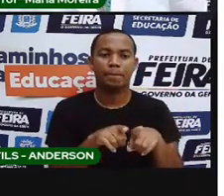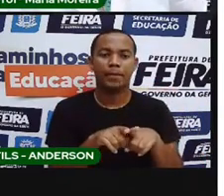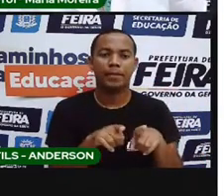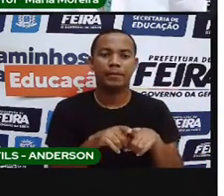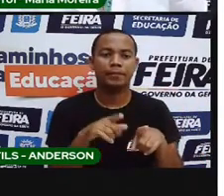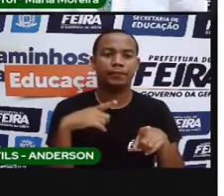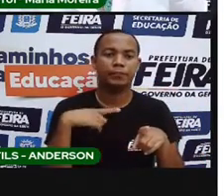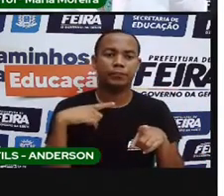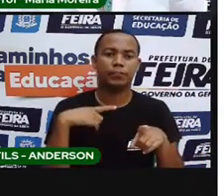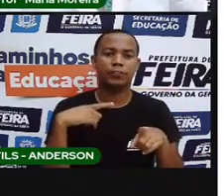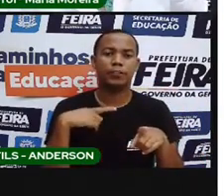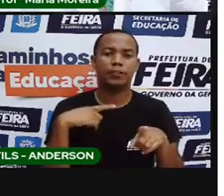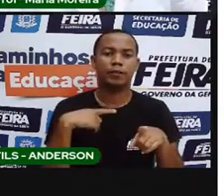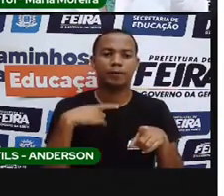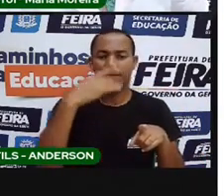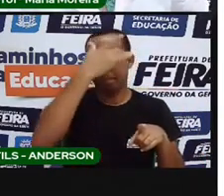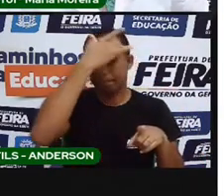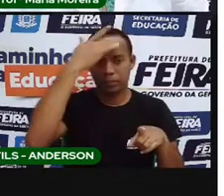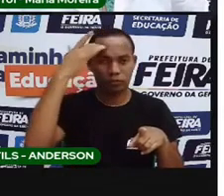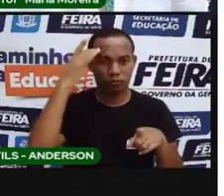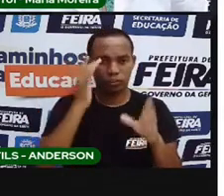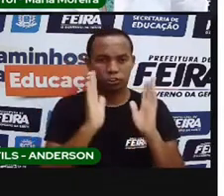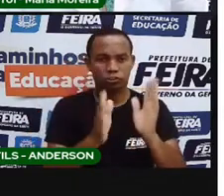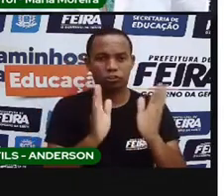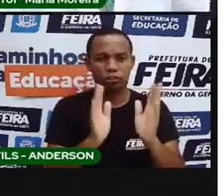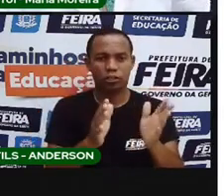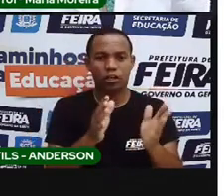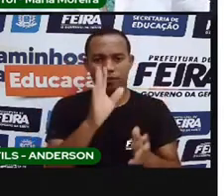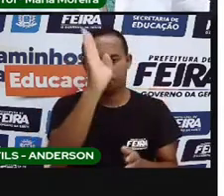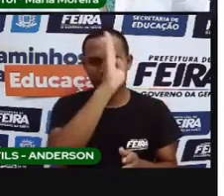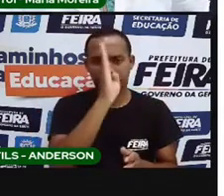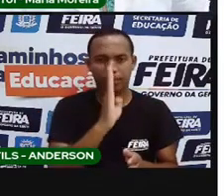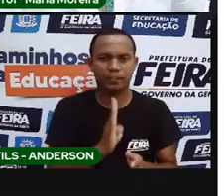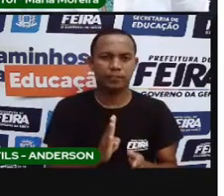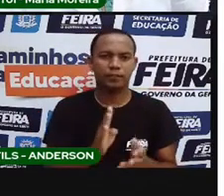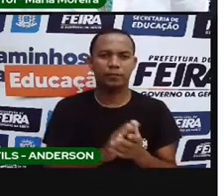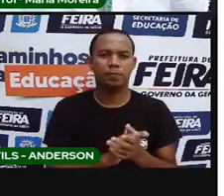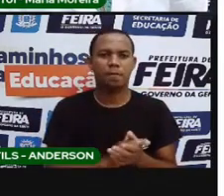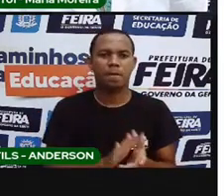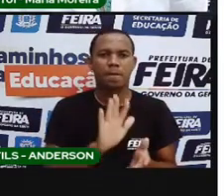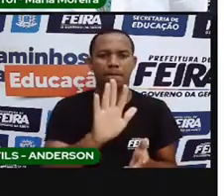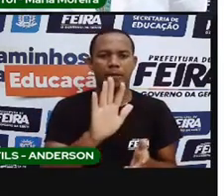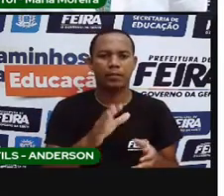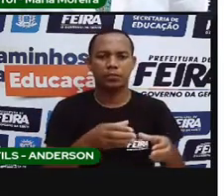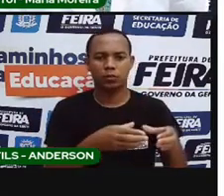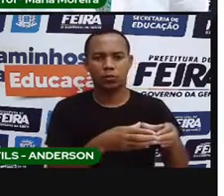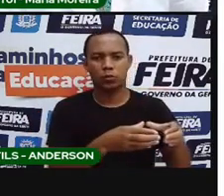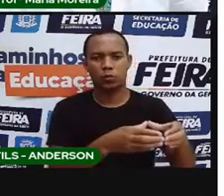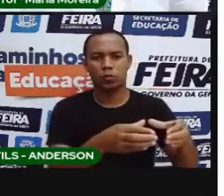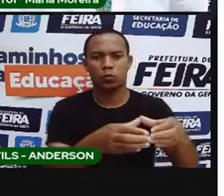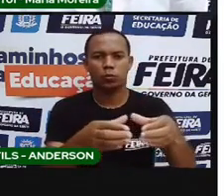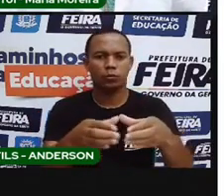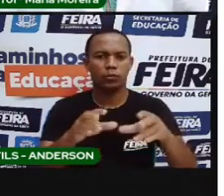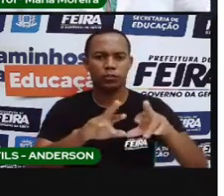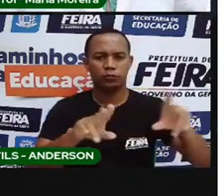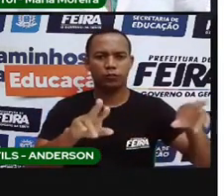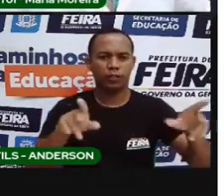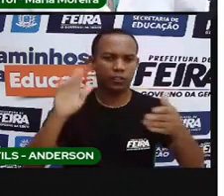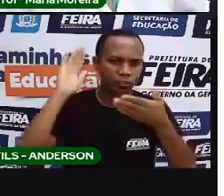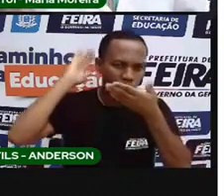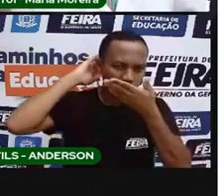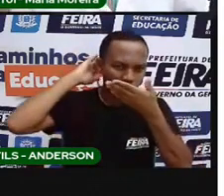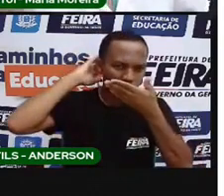tinham habitantes no novo mundo, no caso, os indígenas. Mas eram, o os diferentes povos indígenas? Povos indígenas. Por que